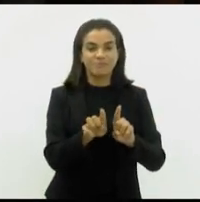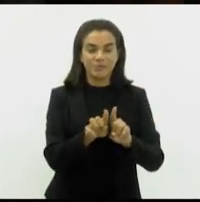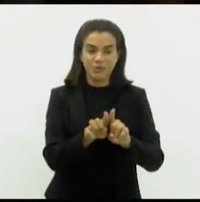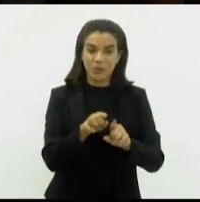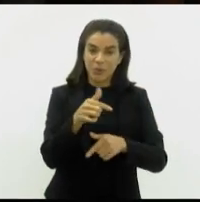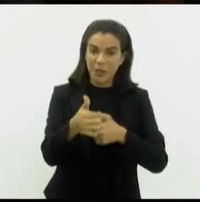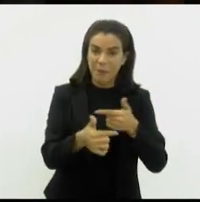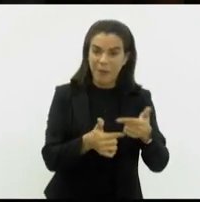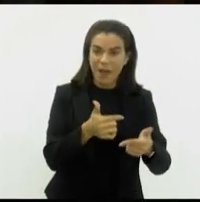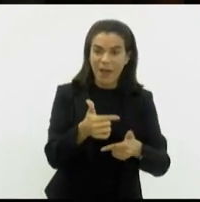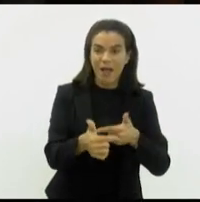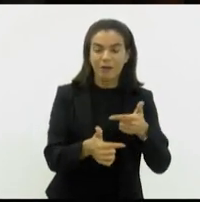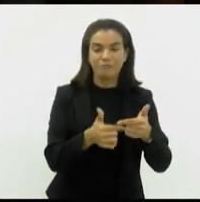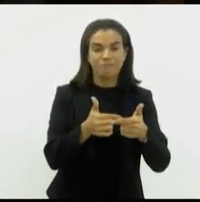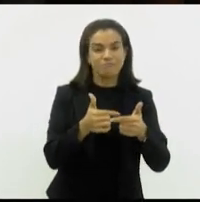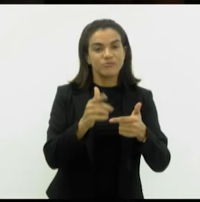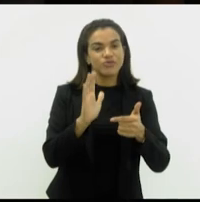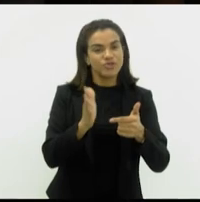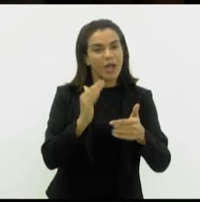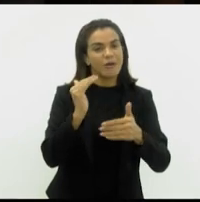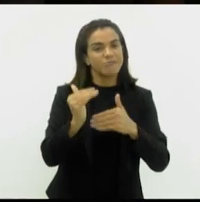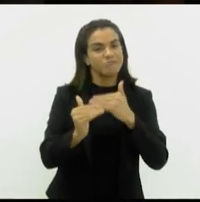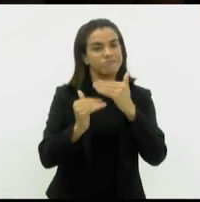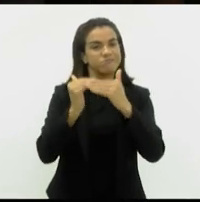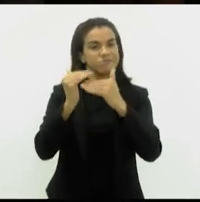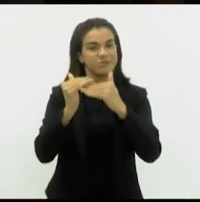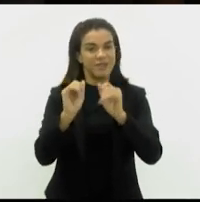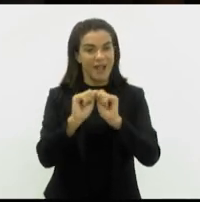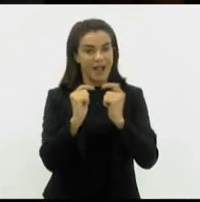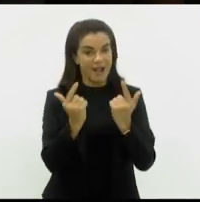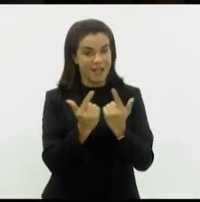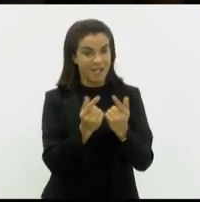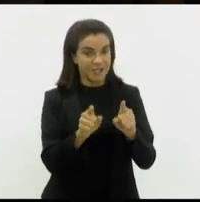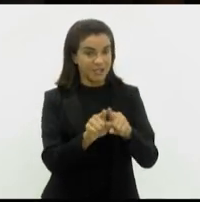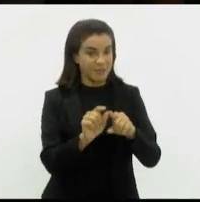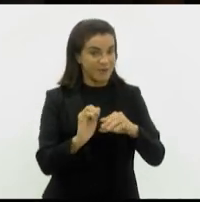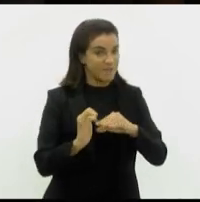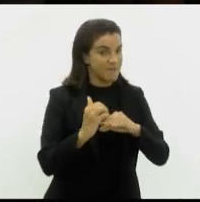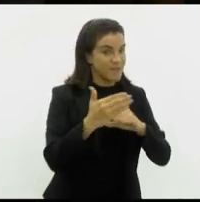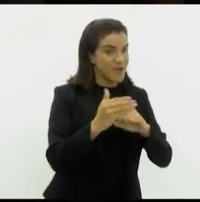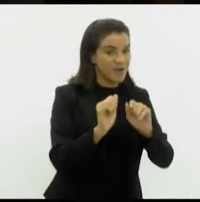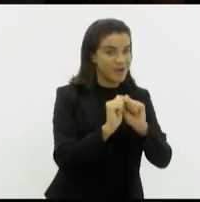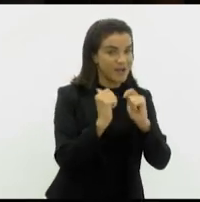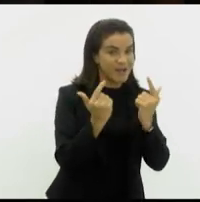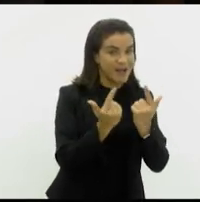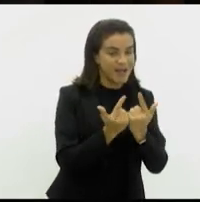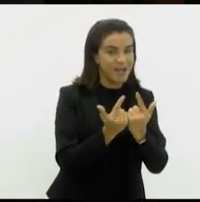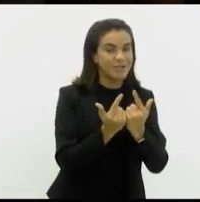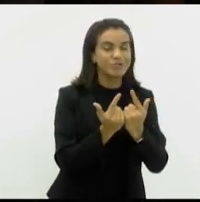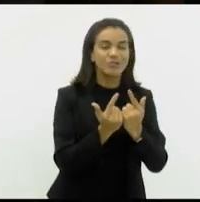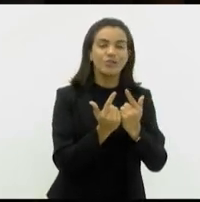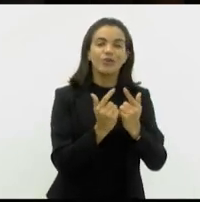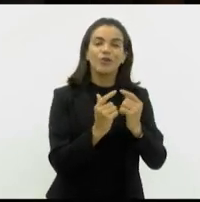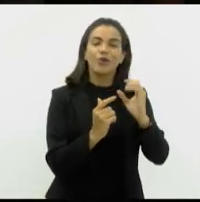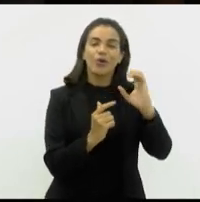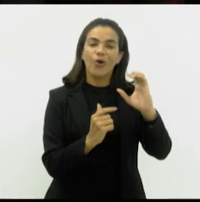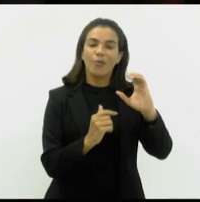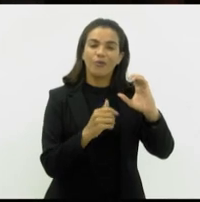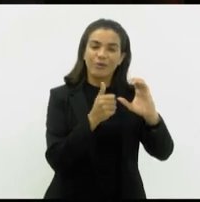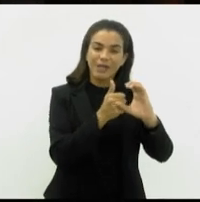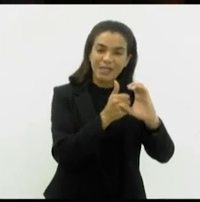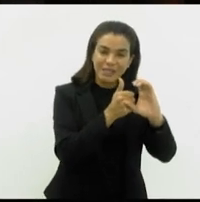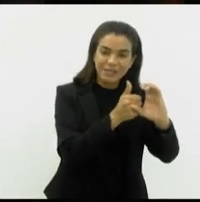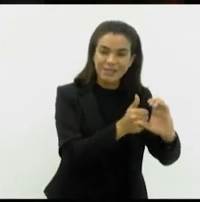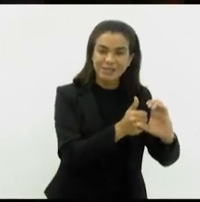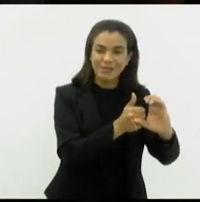seu trabalho há de ser desenvolvido aqui na casa e também fora dela como um cristão que assim tem sido feito.